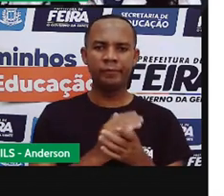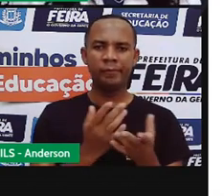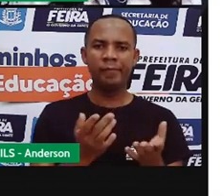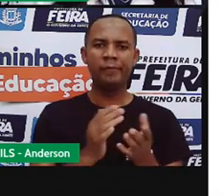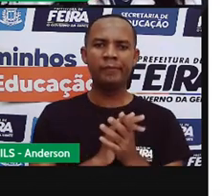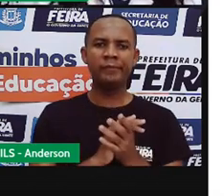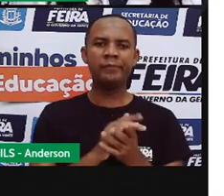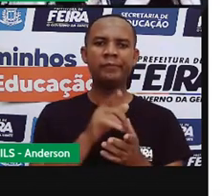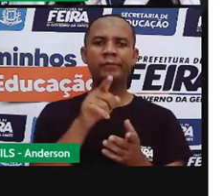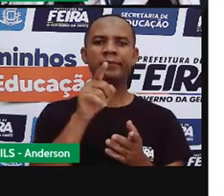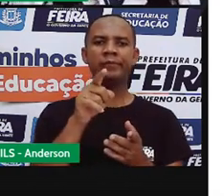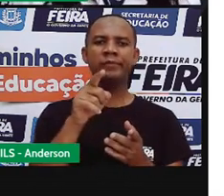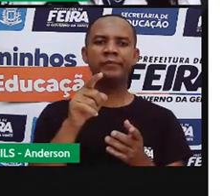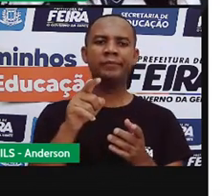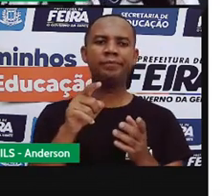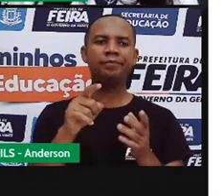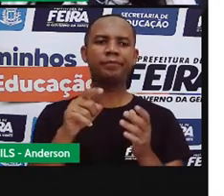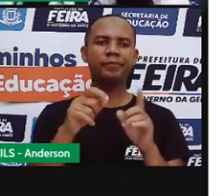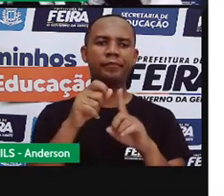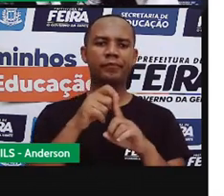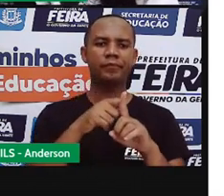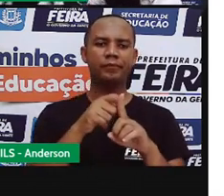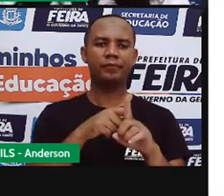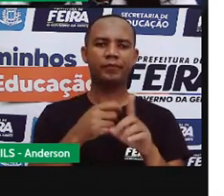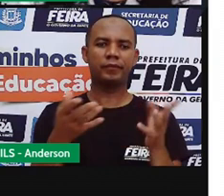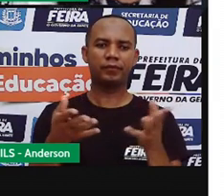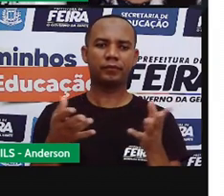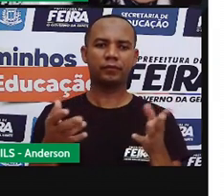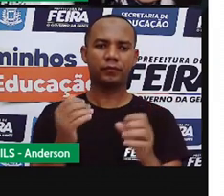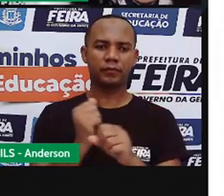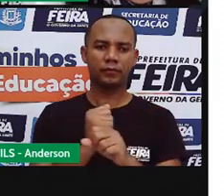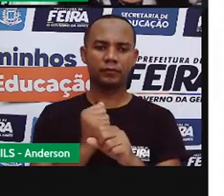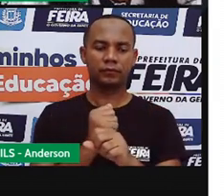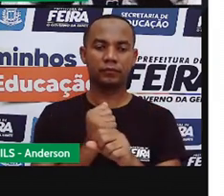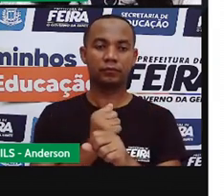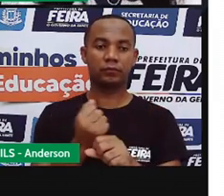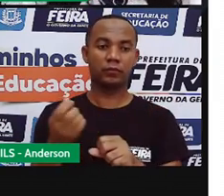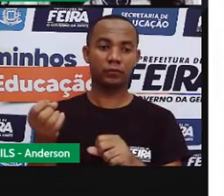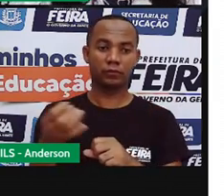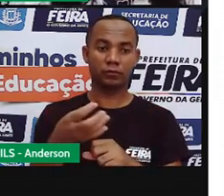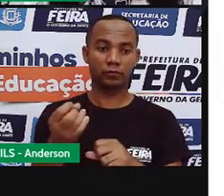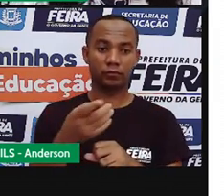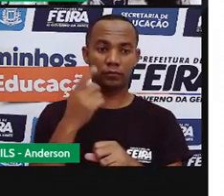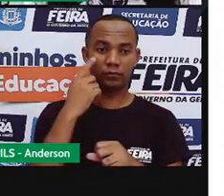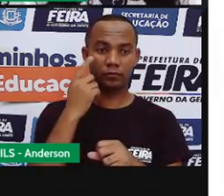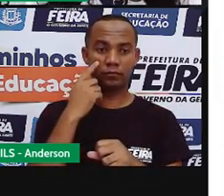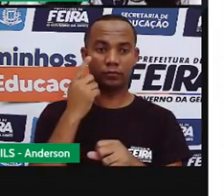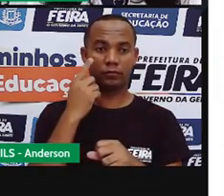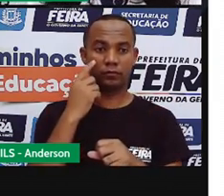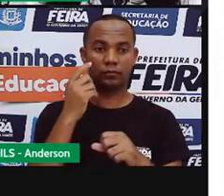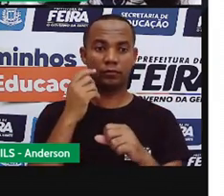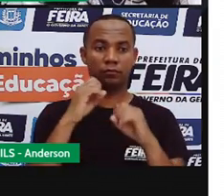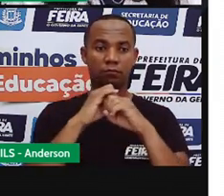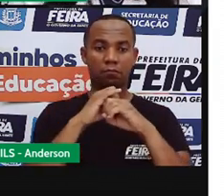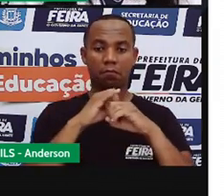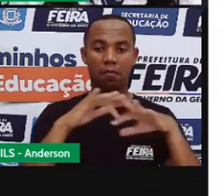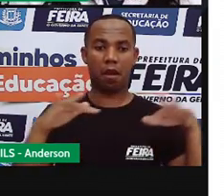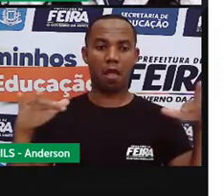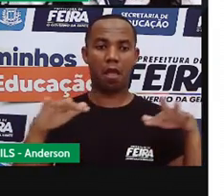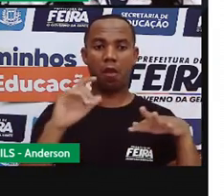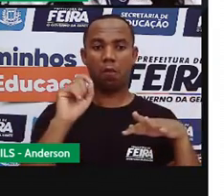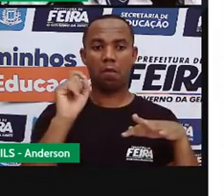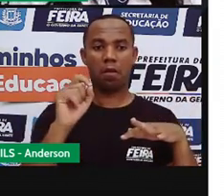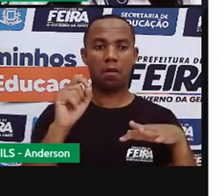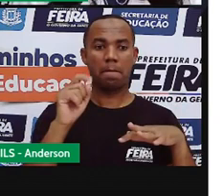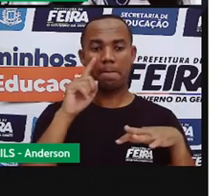Essa notícia foi desse mês, esse ano, né? E trouxe um alerta sobre